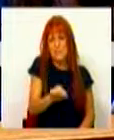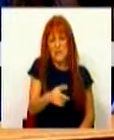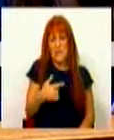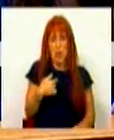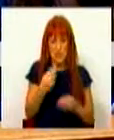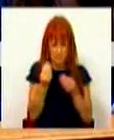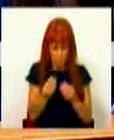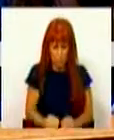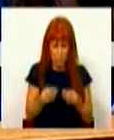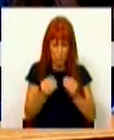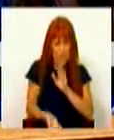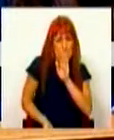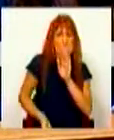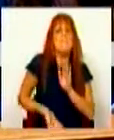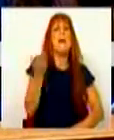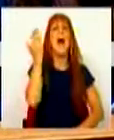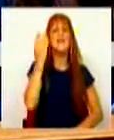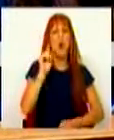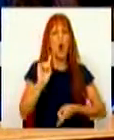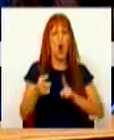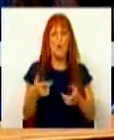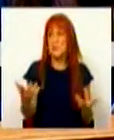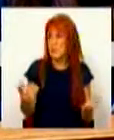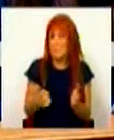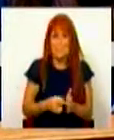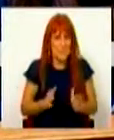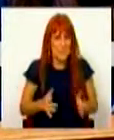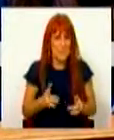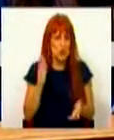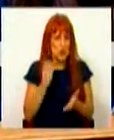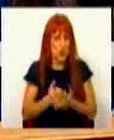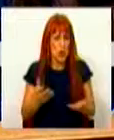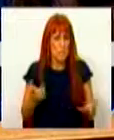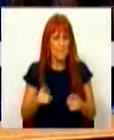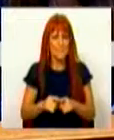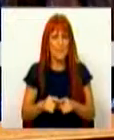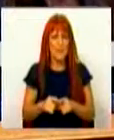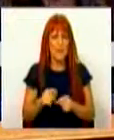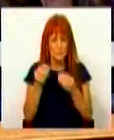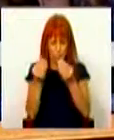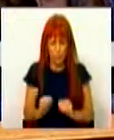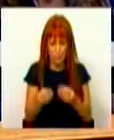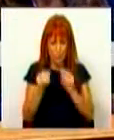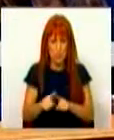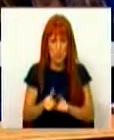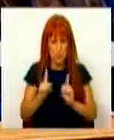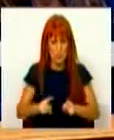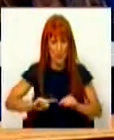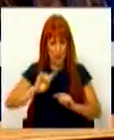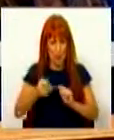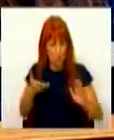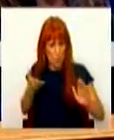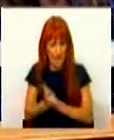estamos a processar bem mais do que seria necessário apenas para processar aquelas que entraram neste ano.